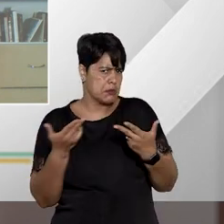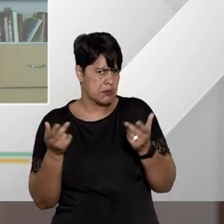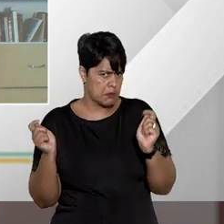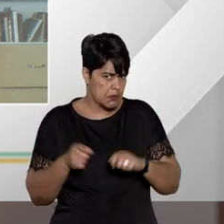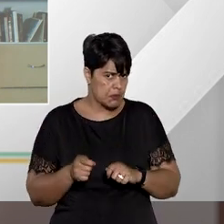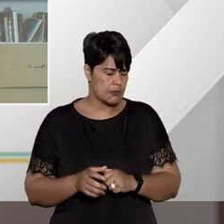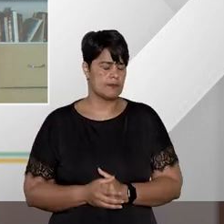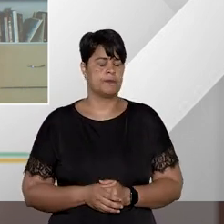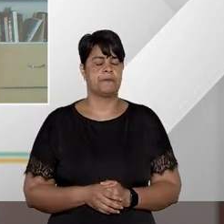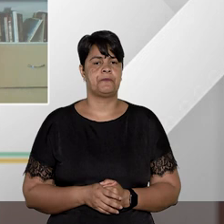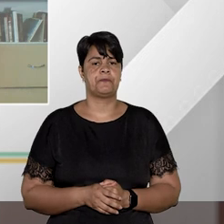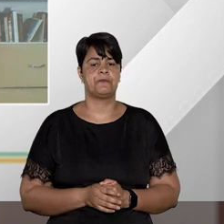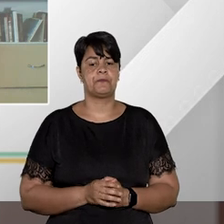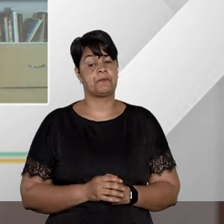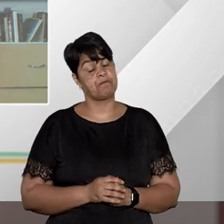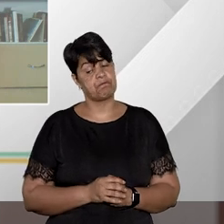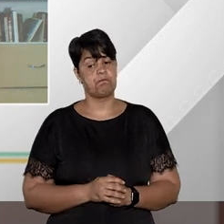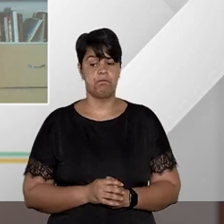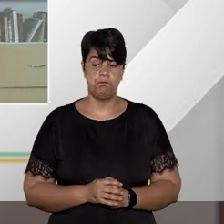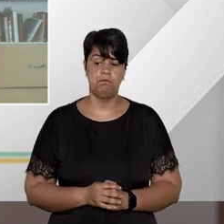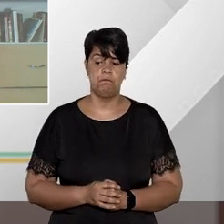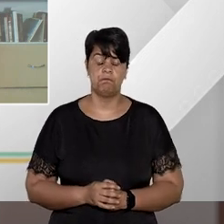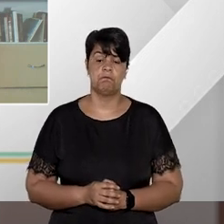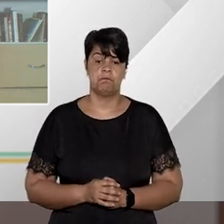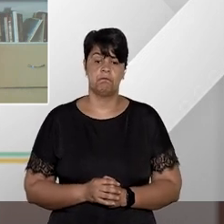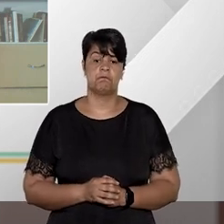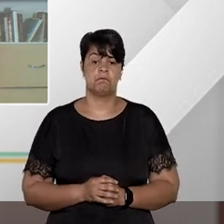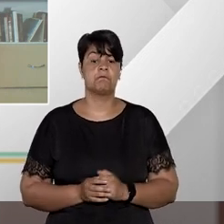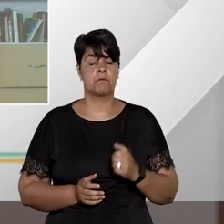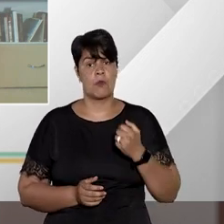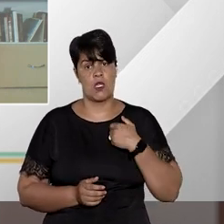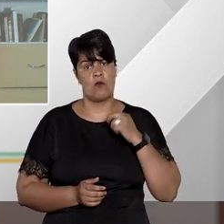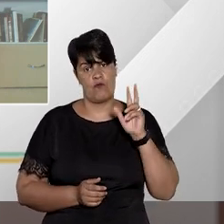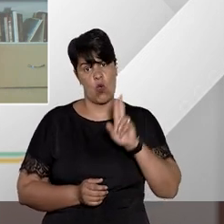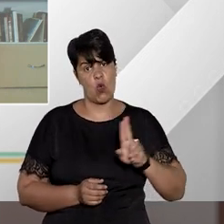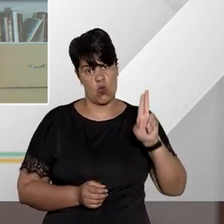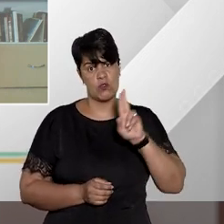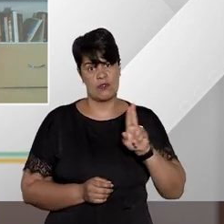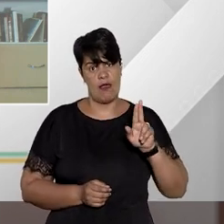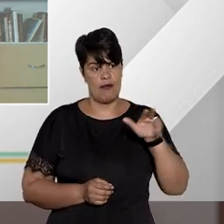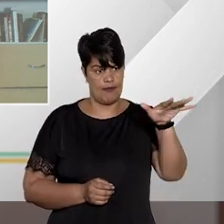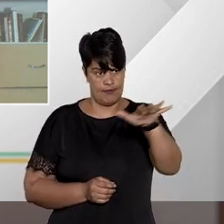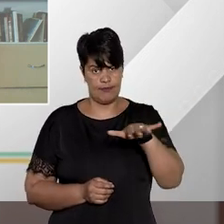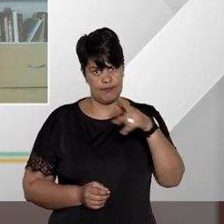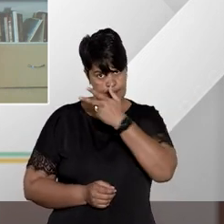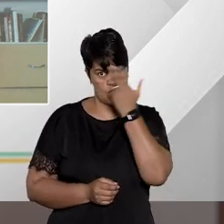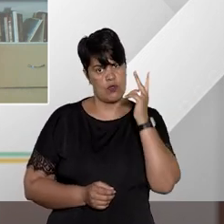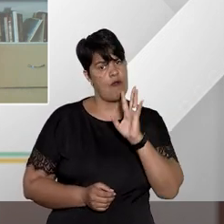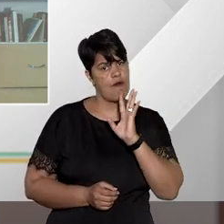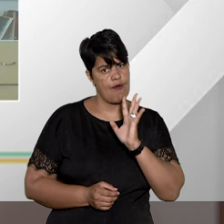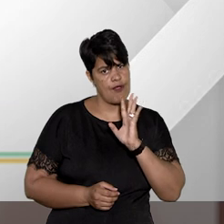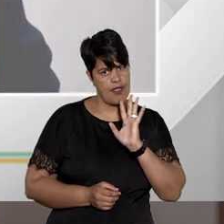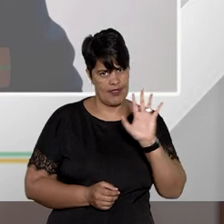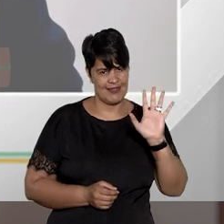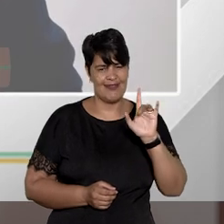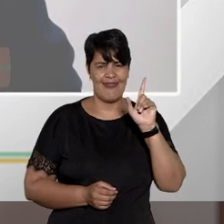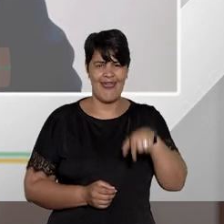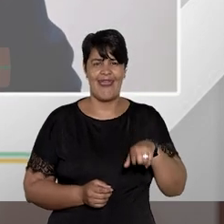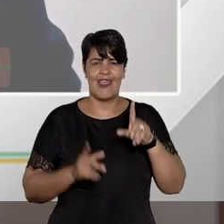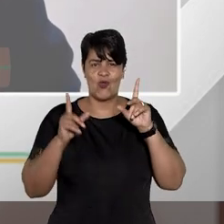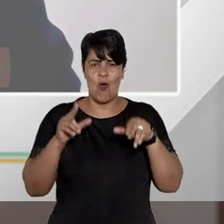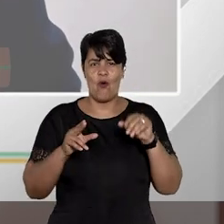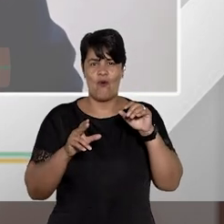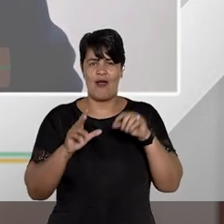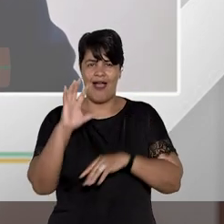Eu vou usar uma expressão que a população de modo geral também se vale dela a gente muitas vezes pode cortar o mal pela